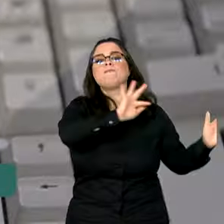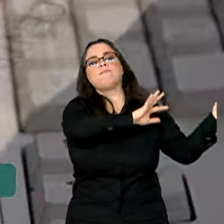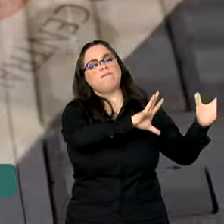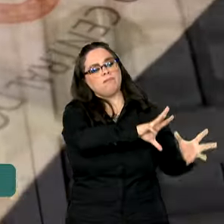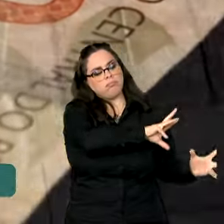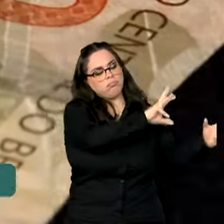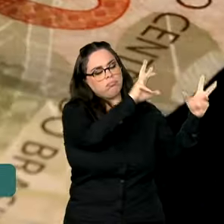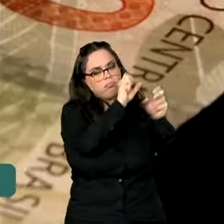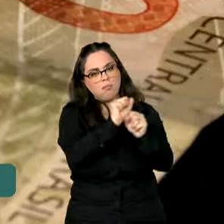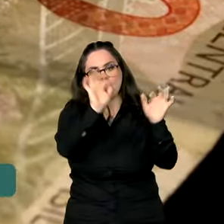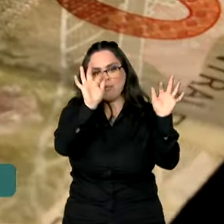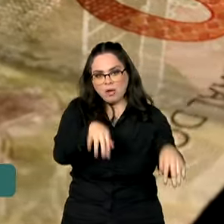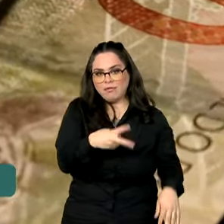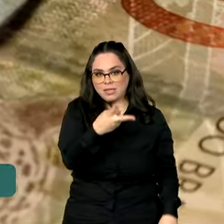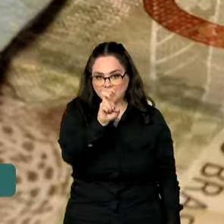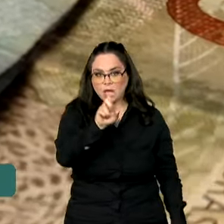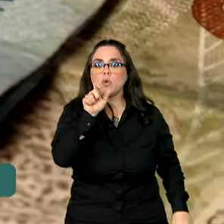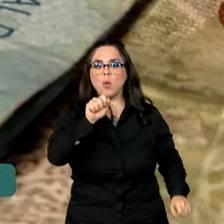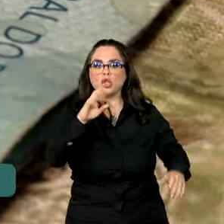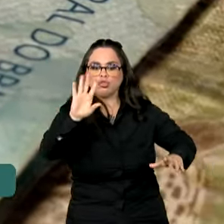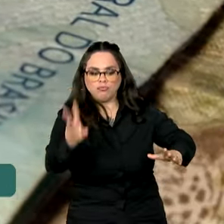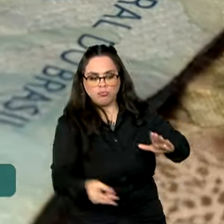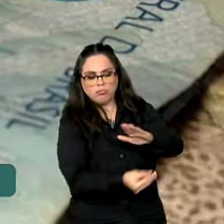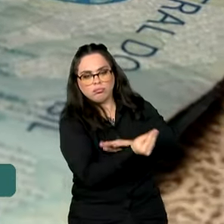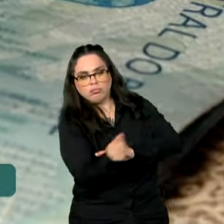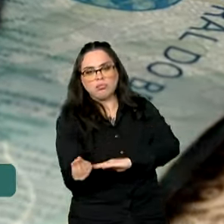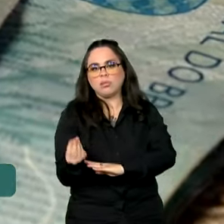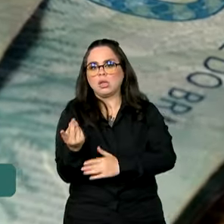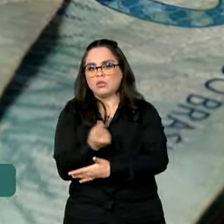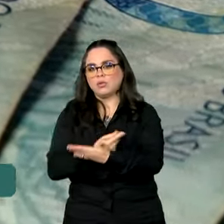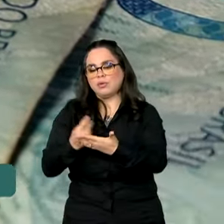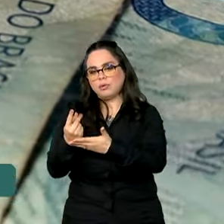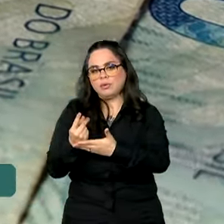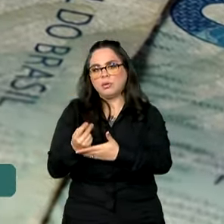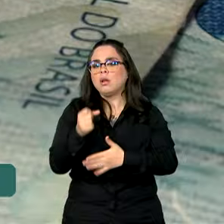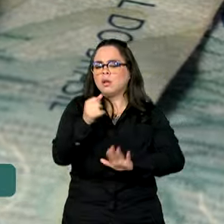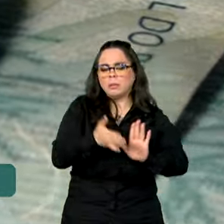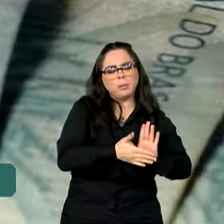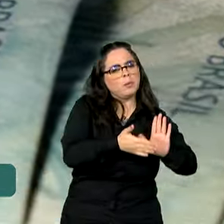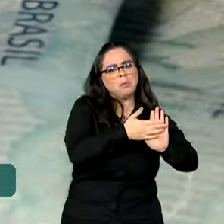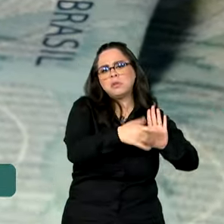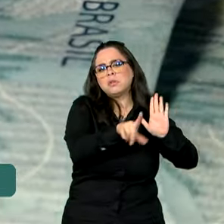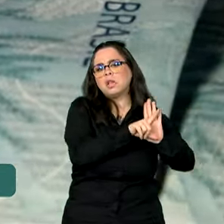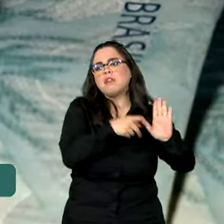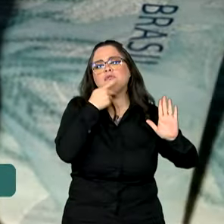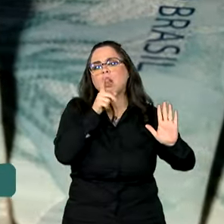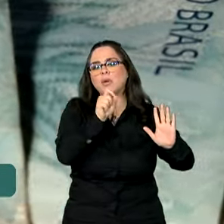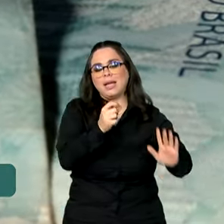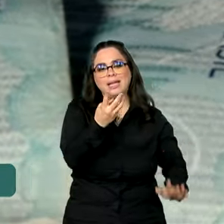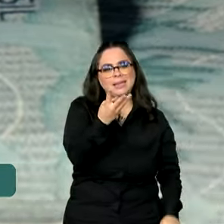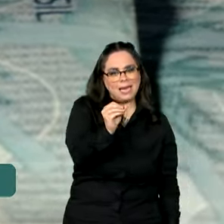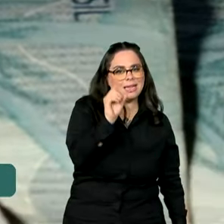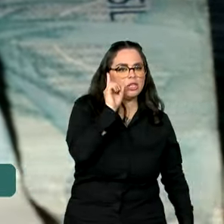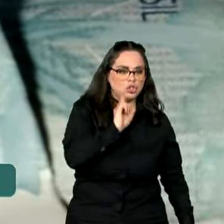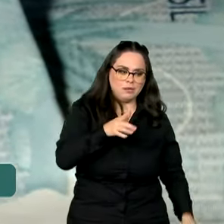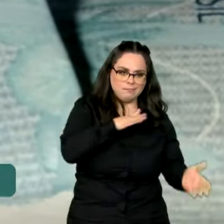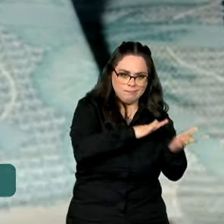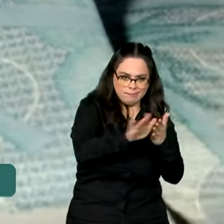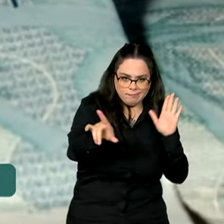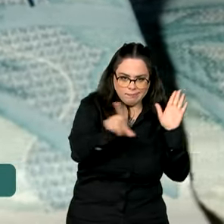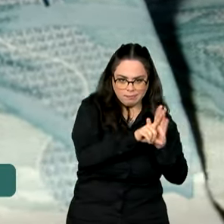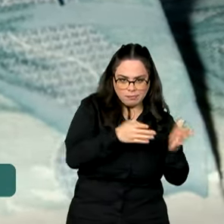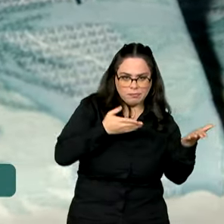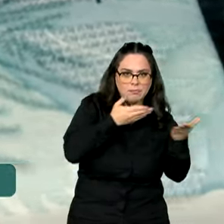desse período, os recursos podem ser incorporados ao Tesouro. Com a nova proposta, após 30 dias da publicação da lei,